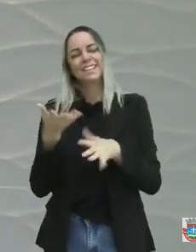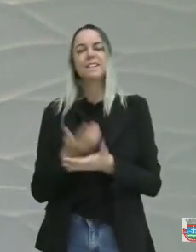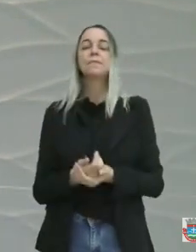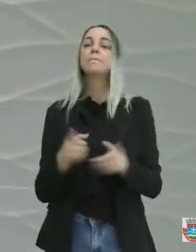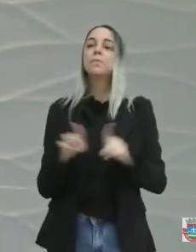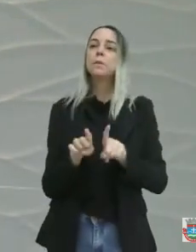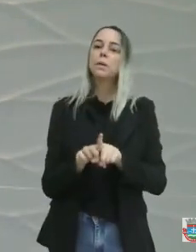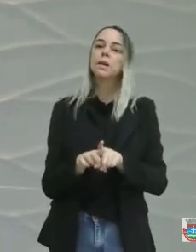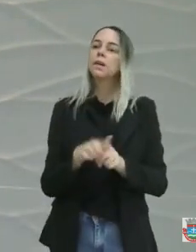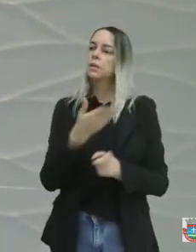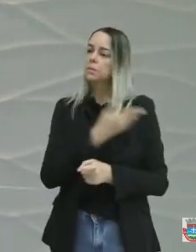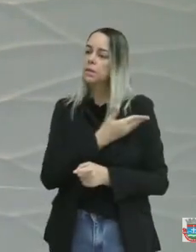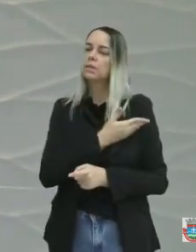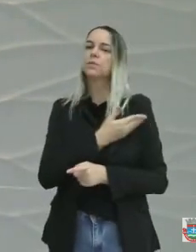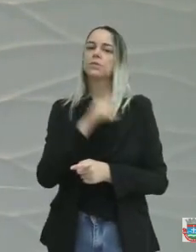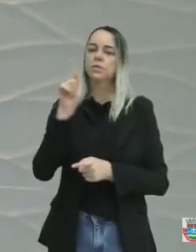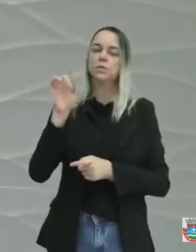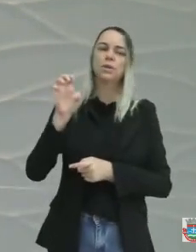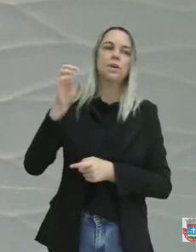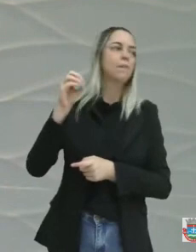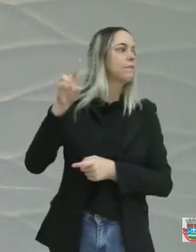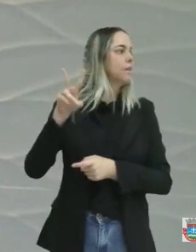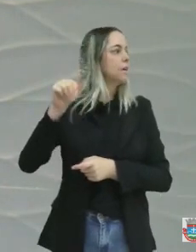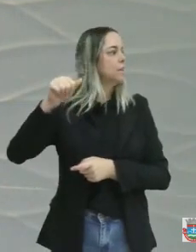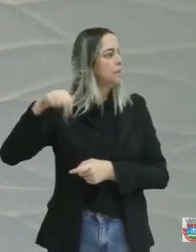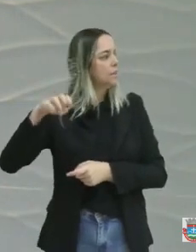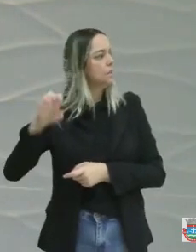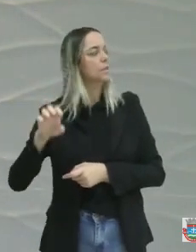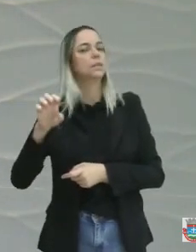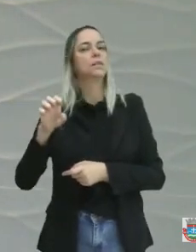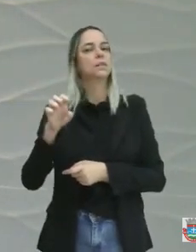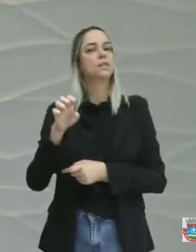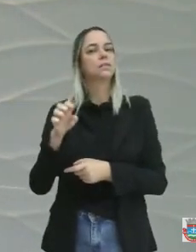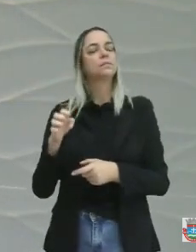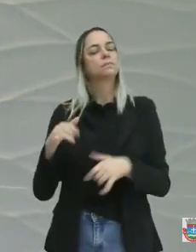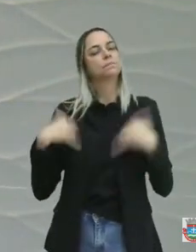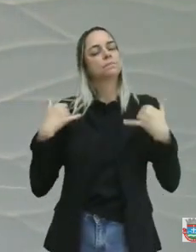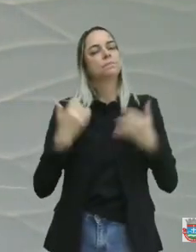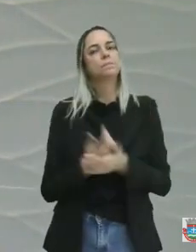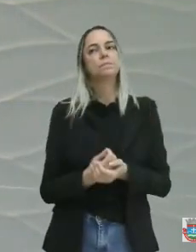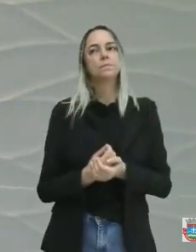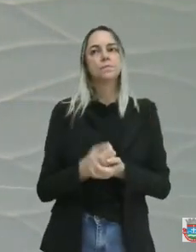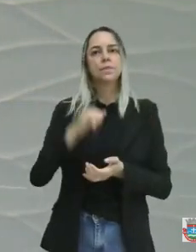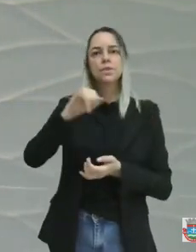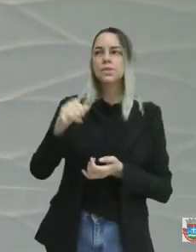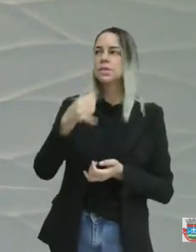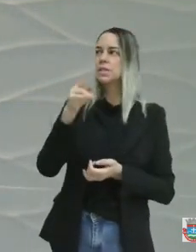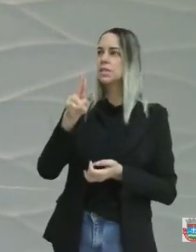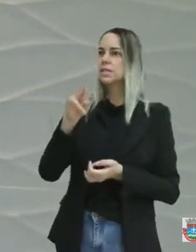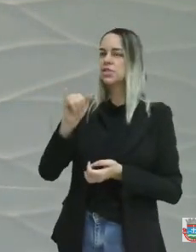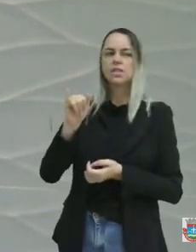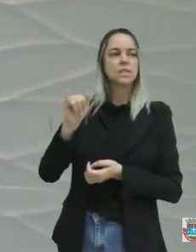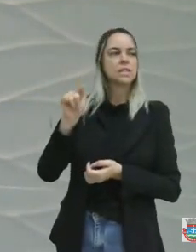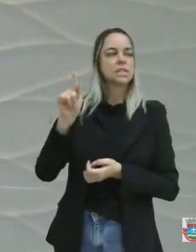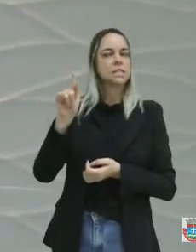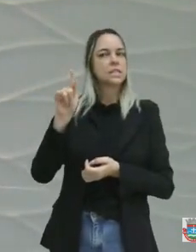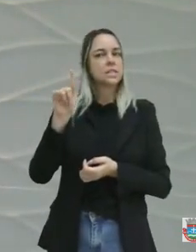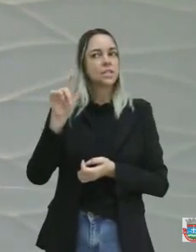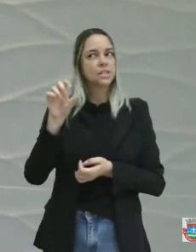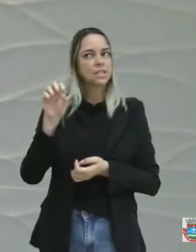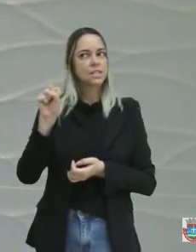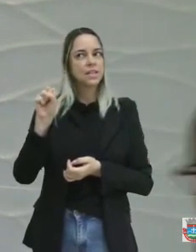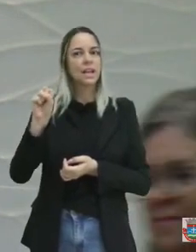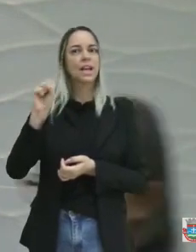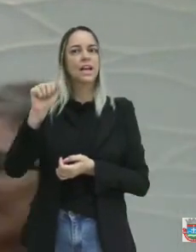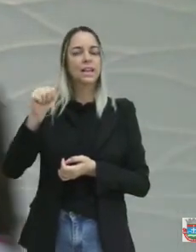casa, Geovane, nossa amiga Lisane Vilela, um abraço, feliz aniversário, que Deus proteja,